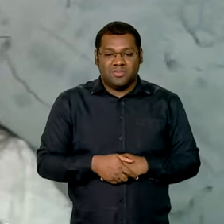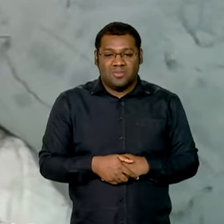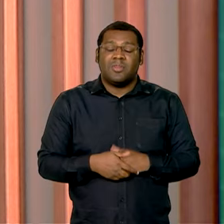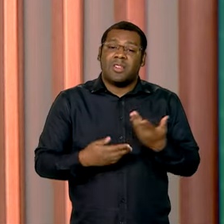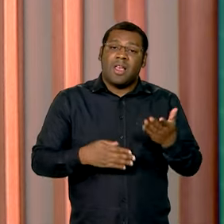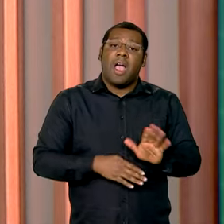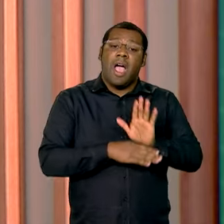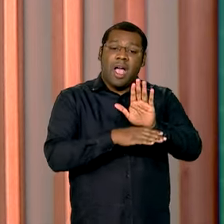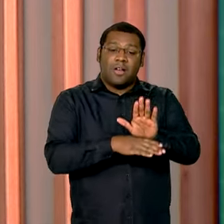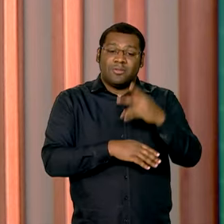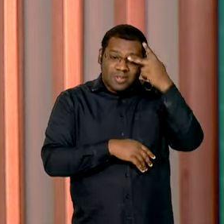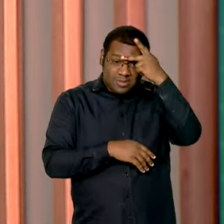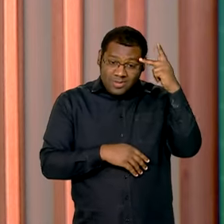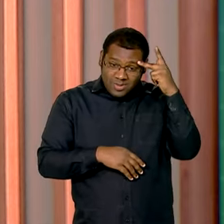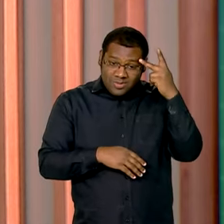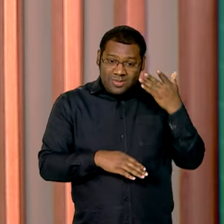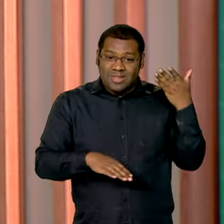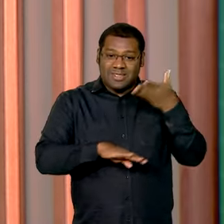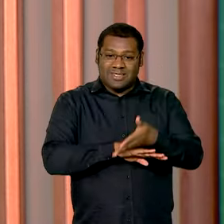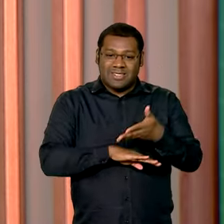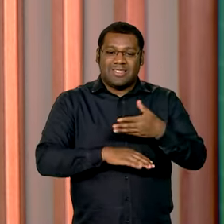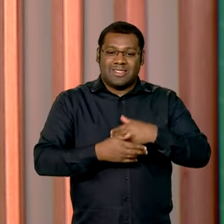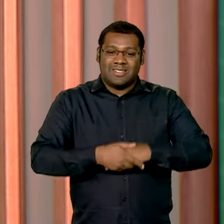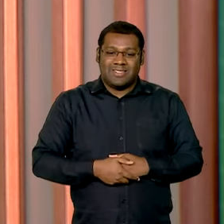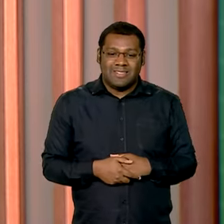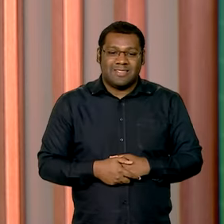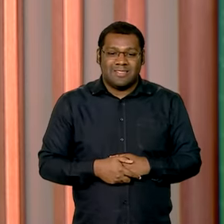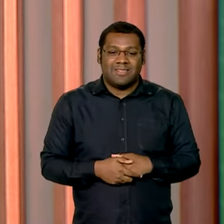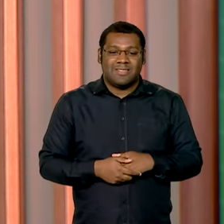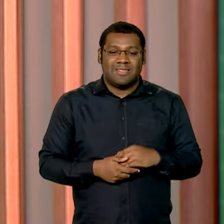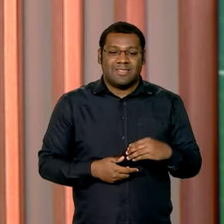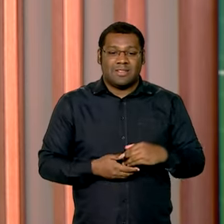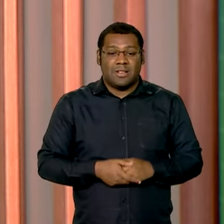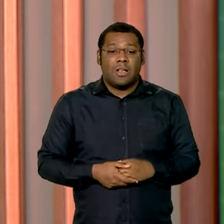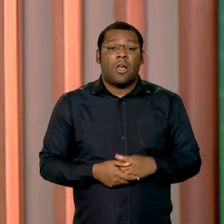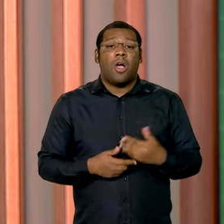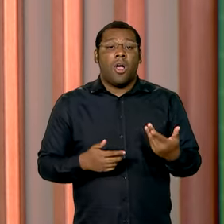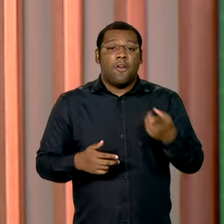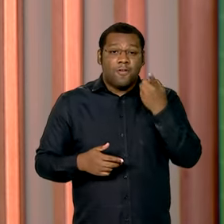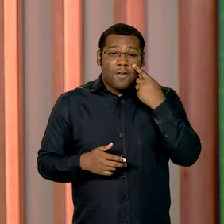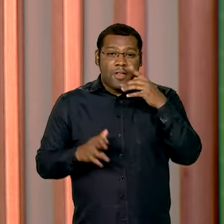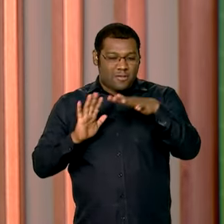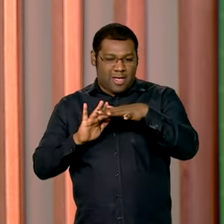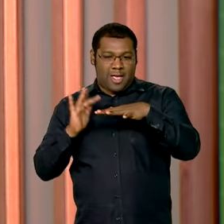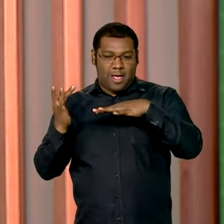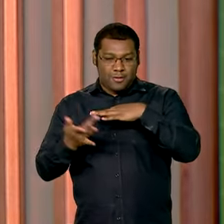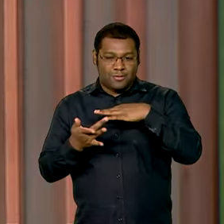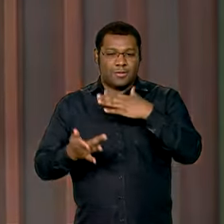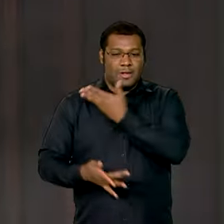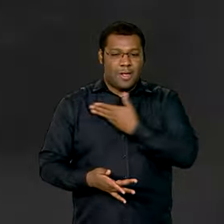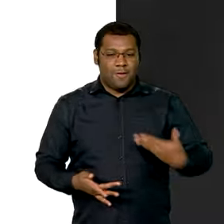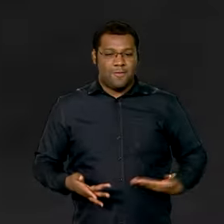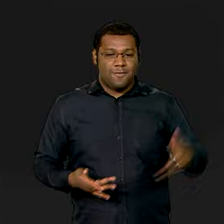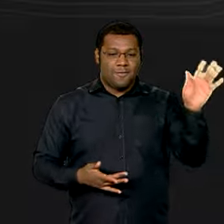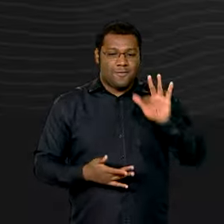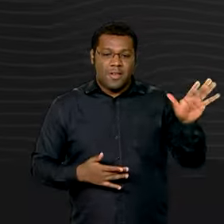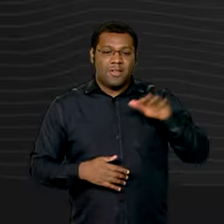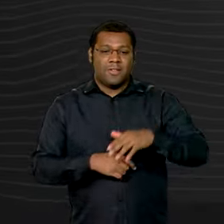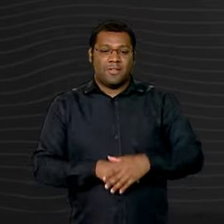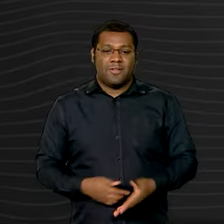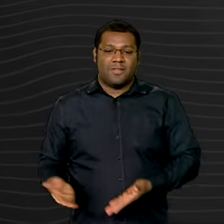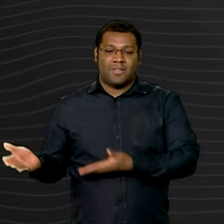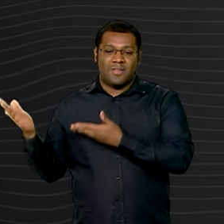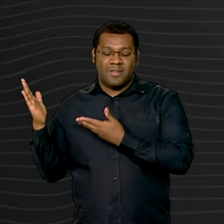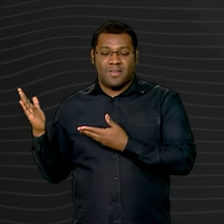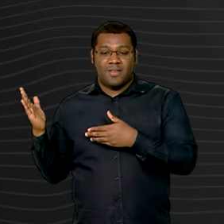cliente. Vamos terminar esta edição com um giro pelas redes sociais do governo federal. Vamos conferir o WEX,